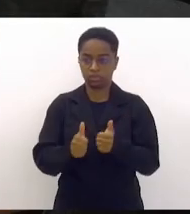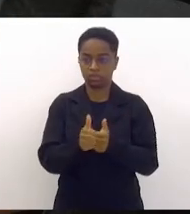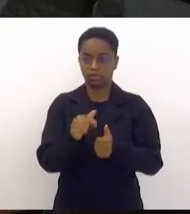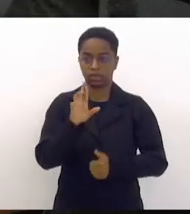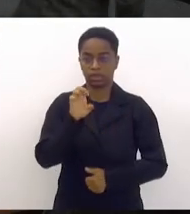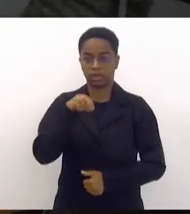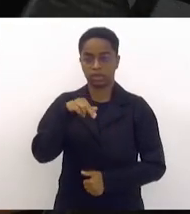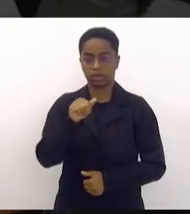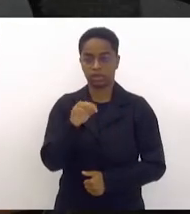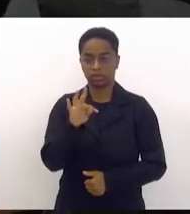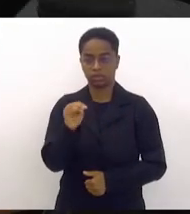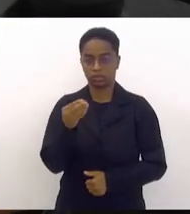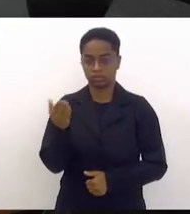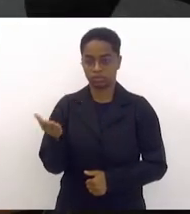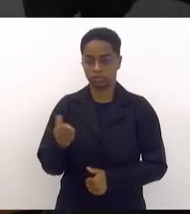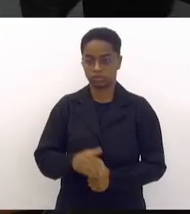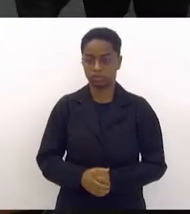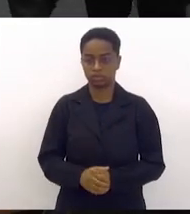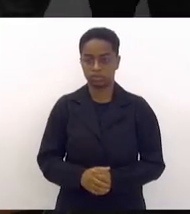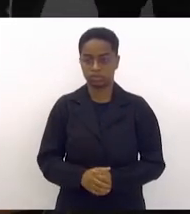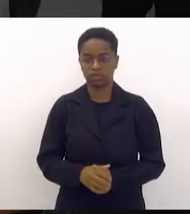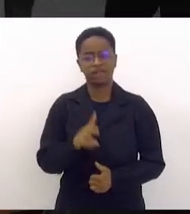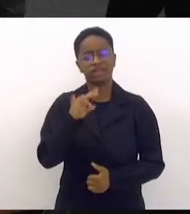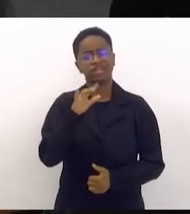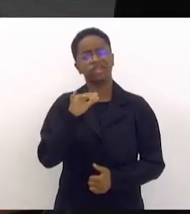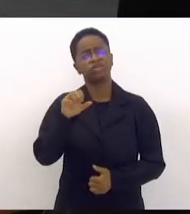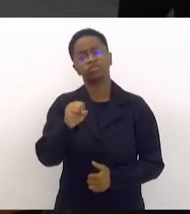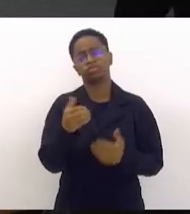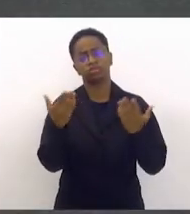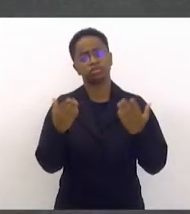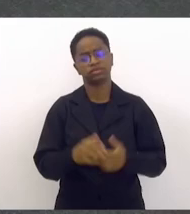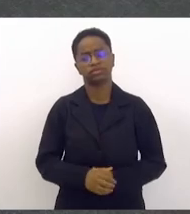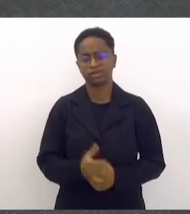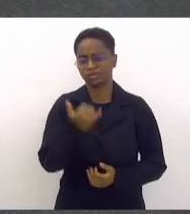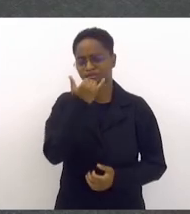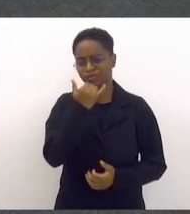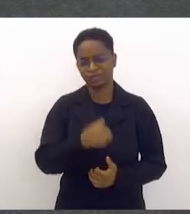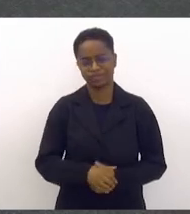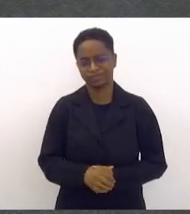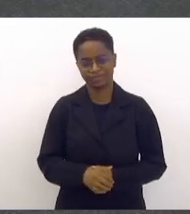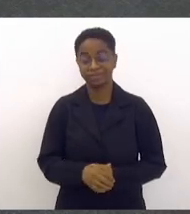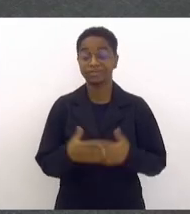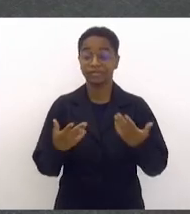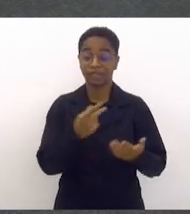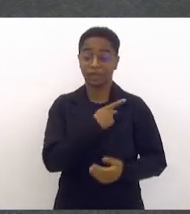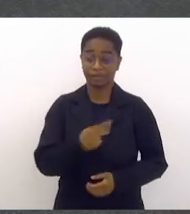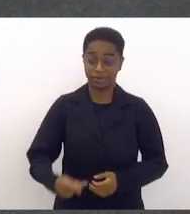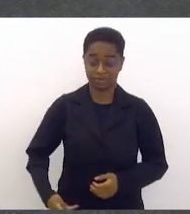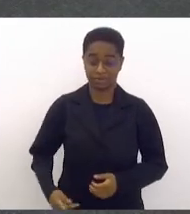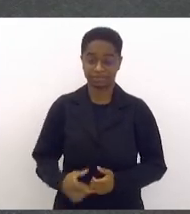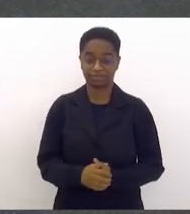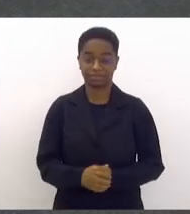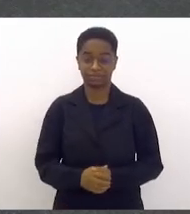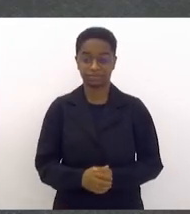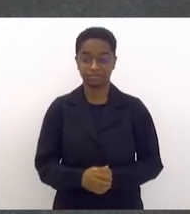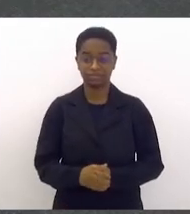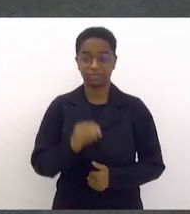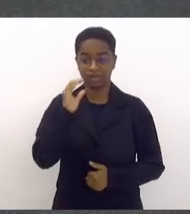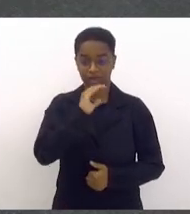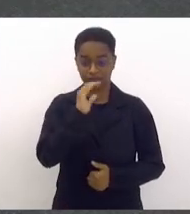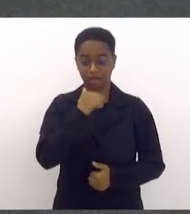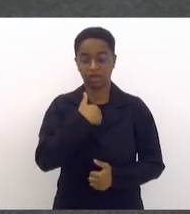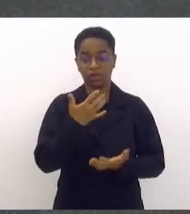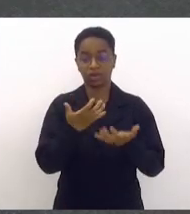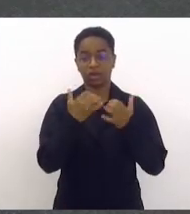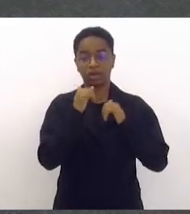Renato Cozolino. Vinícius, presidente. Vinícius Cozolino. Senhora Presidente, eu rapidamente gostaria